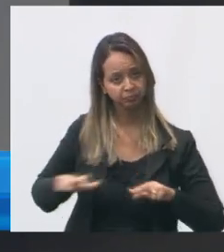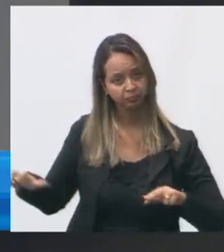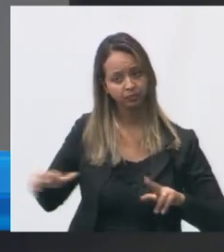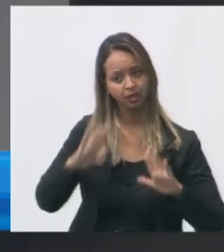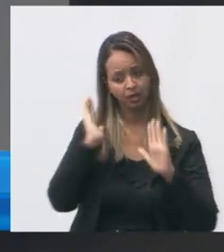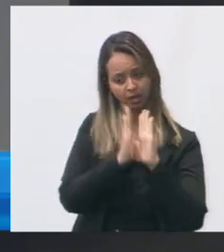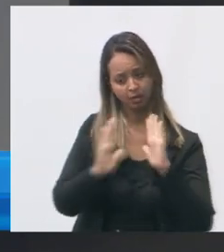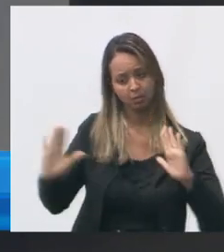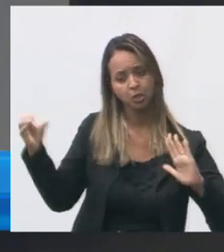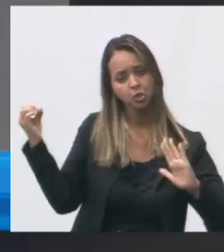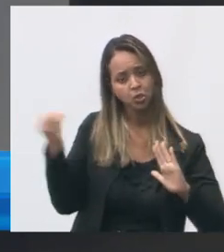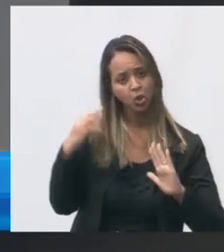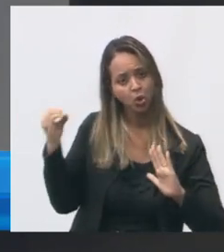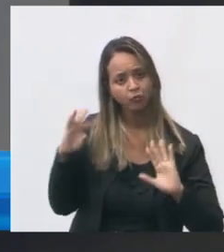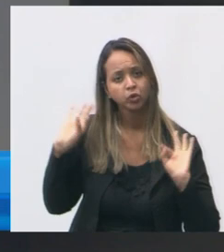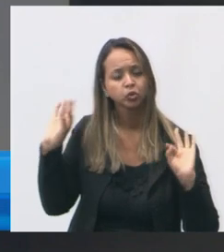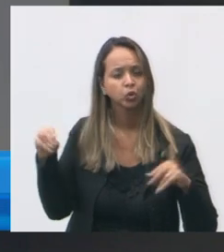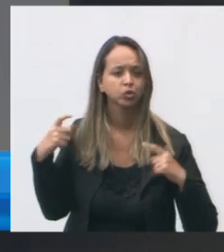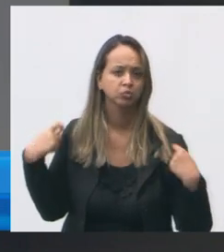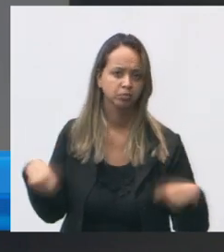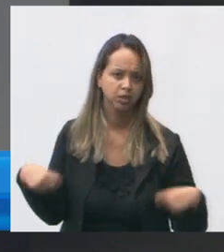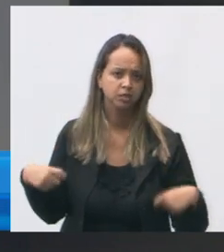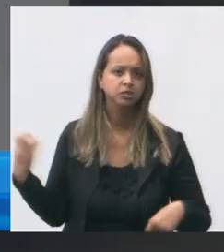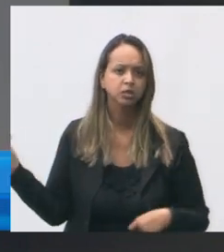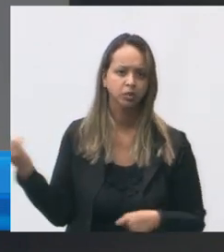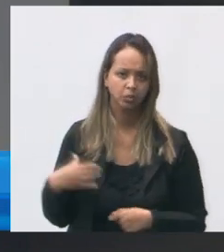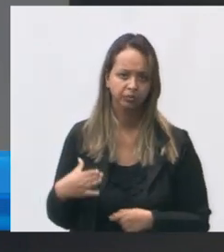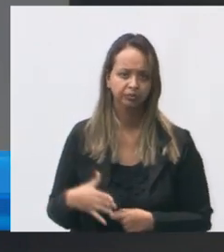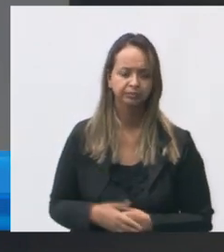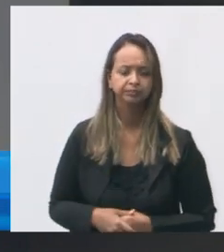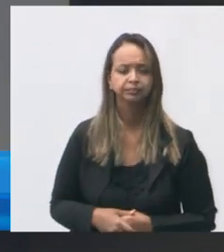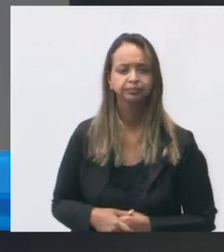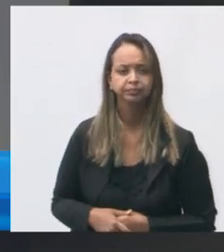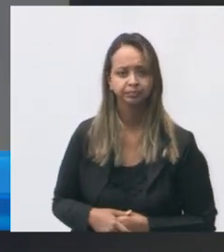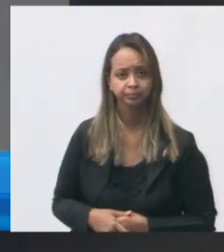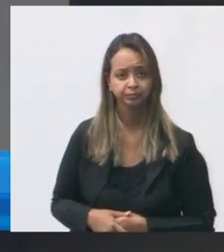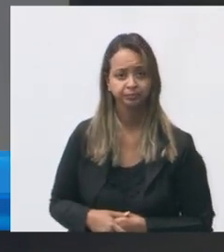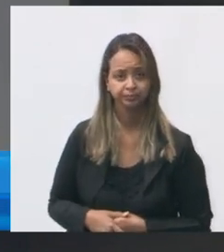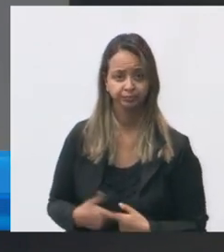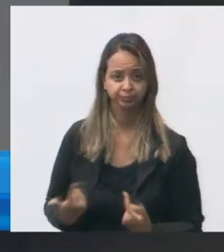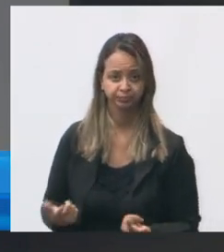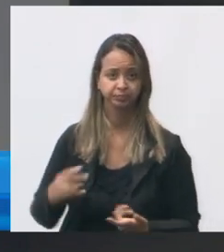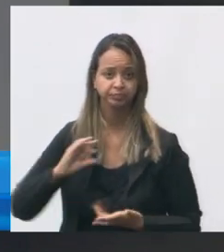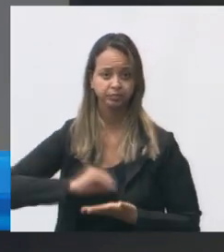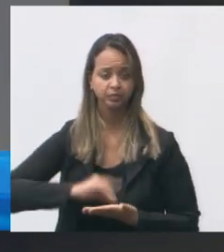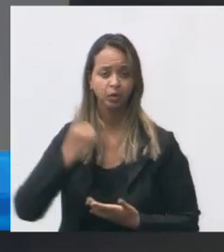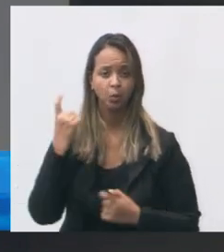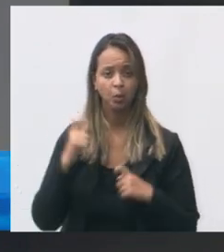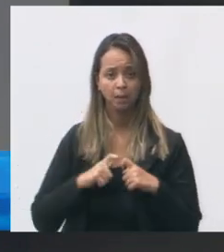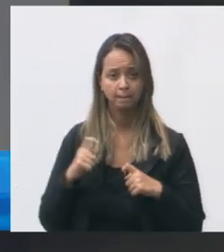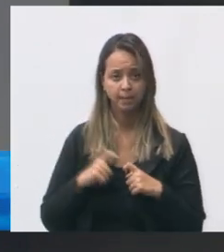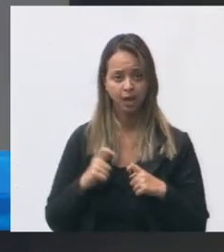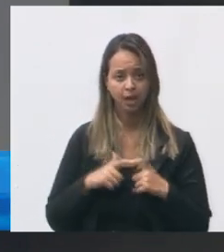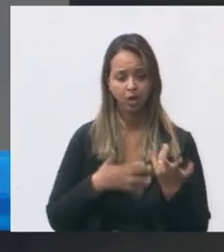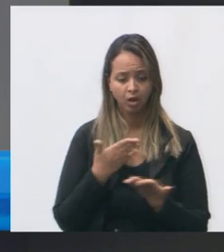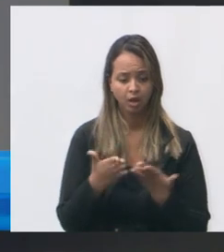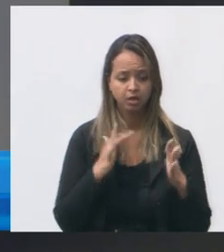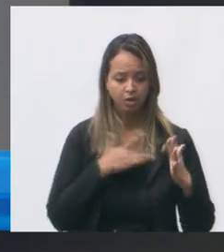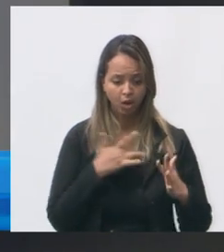isso aqui todas elas precisam cadeiras e armários novos deficiência do quadro de funcionário falta médico da estratégia da família